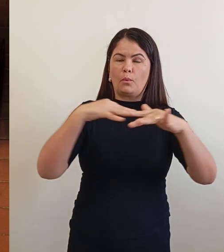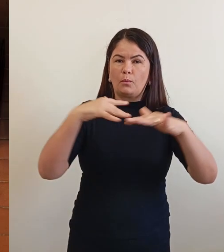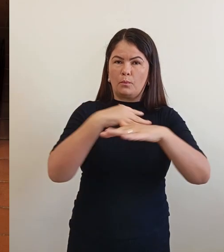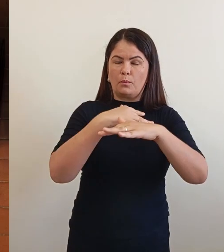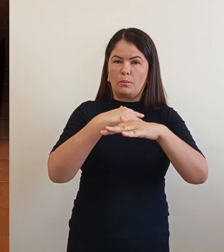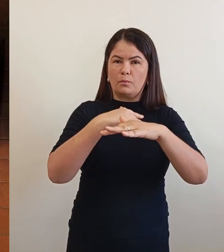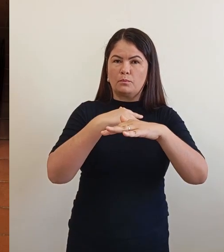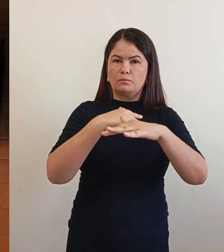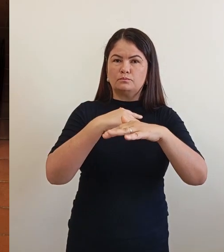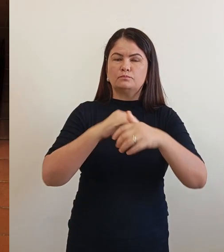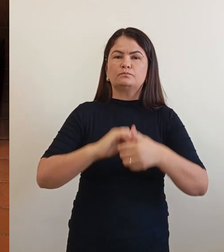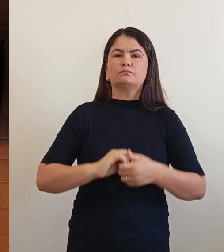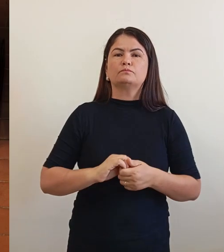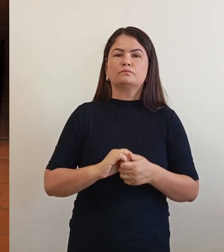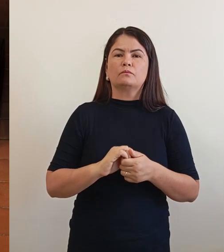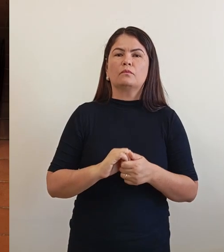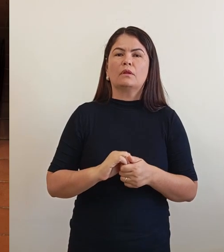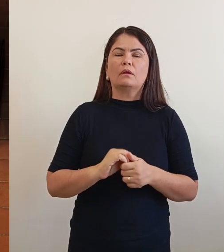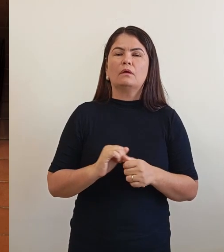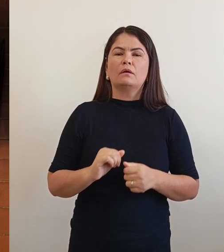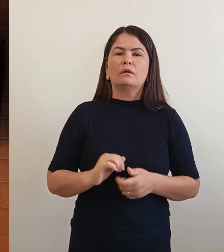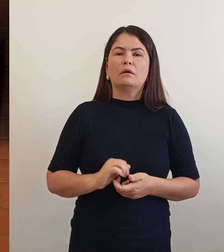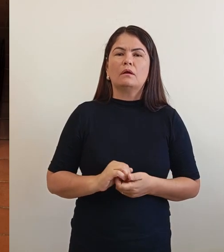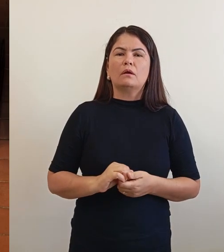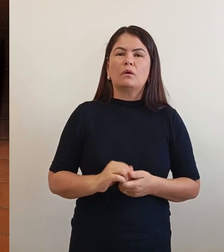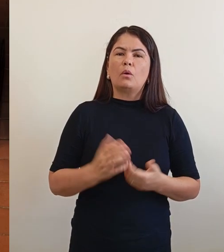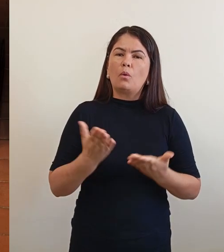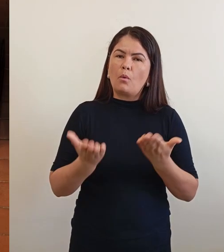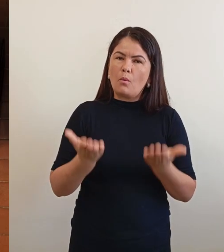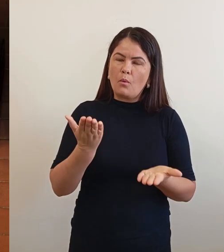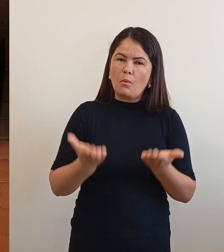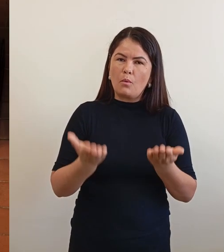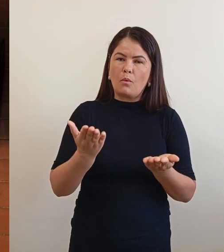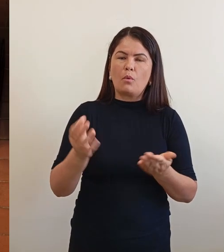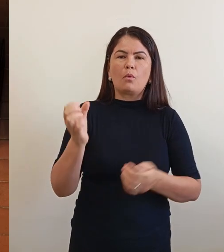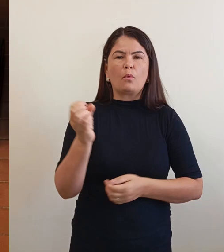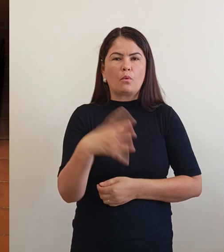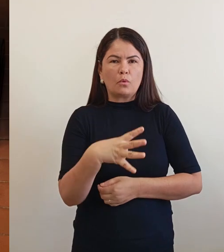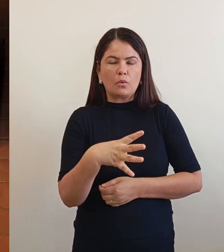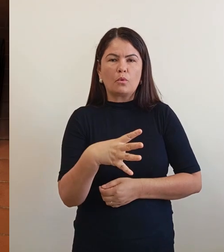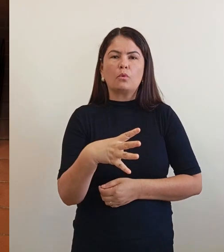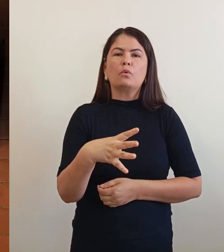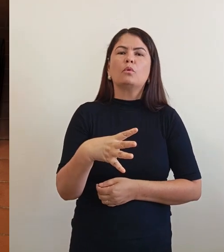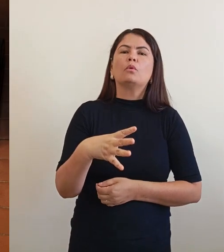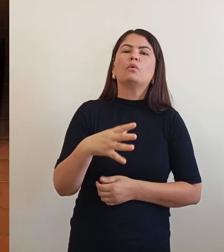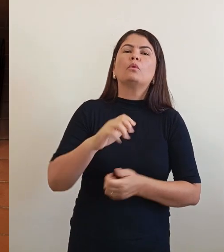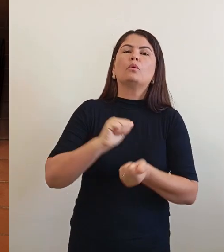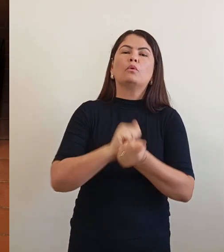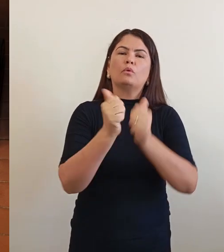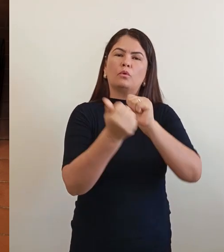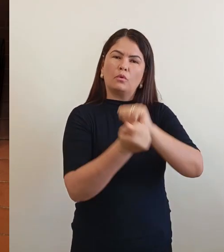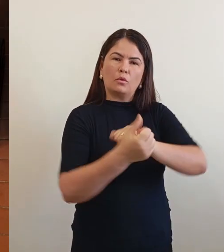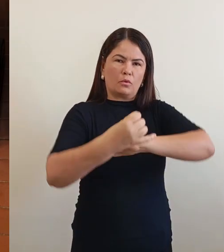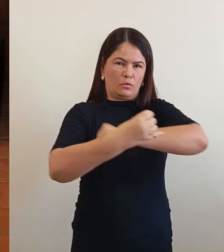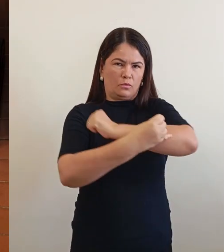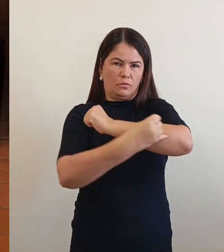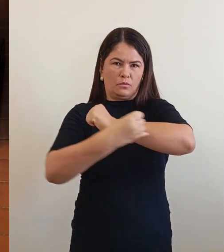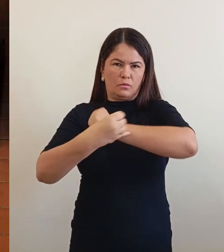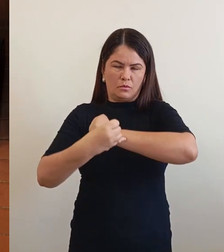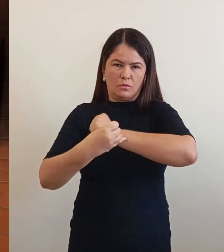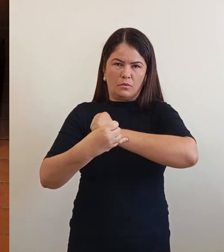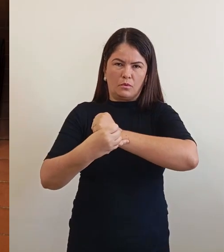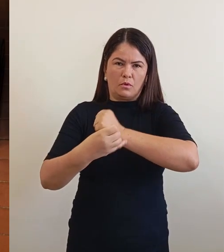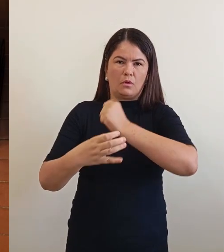Levando em consideração o equilíbrio entre a modernização e adaptação da infraestrutura para garantir a